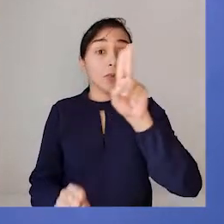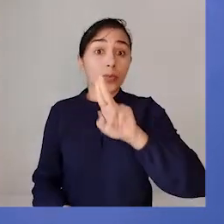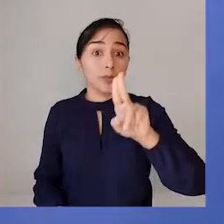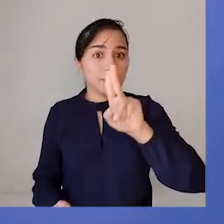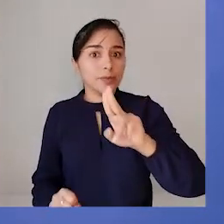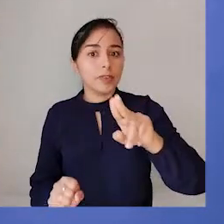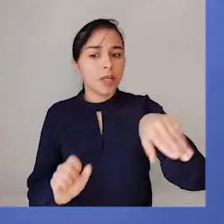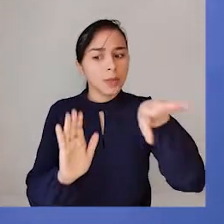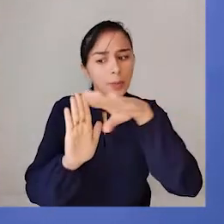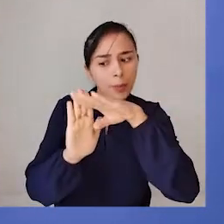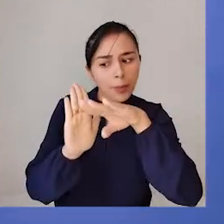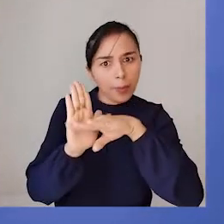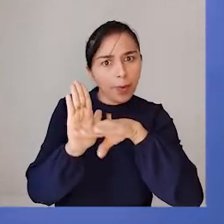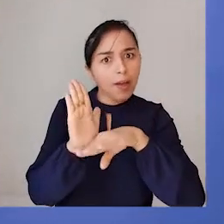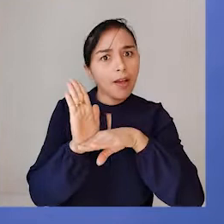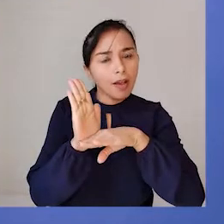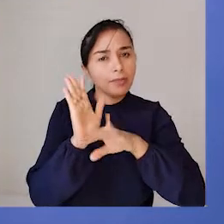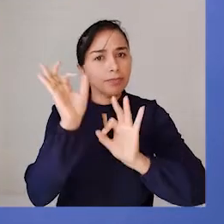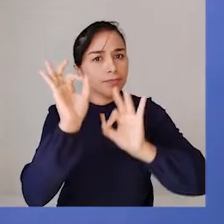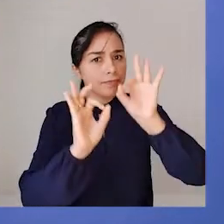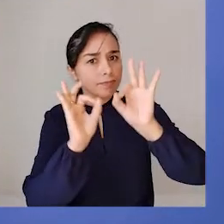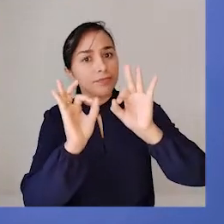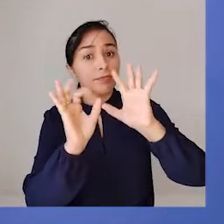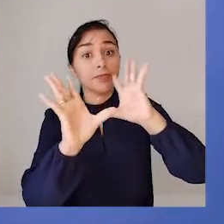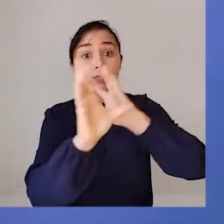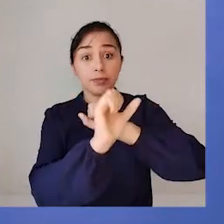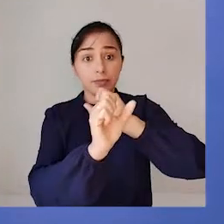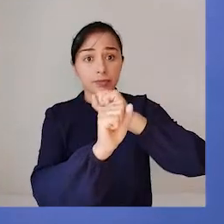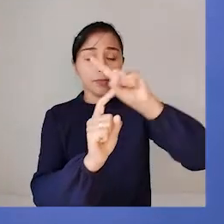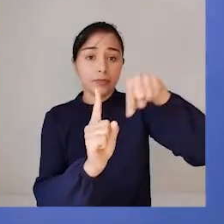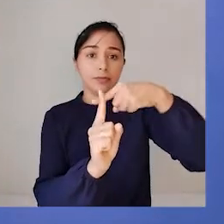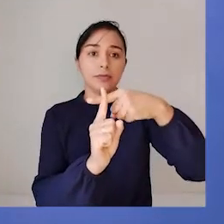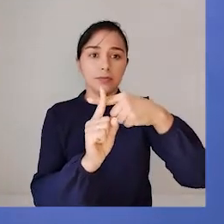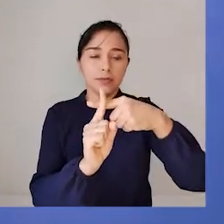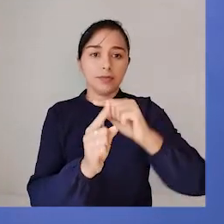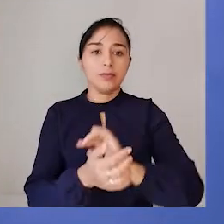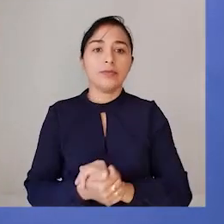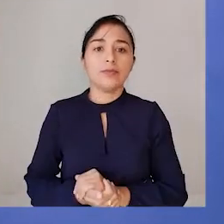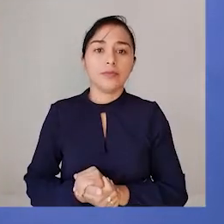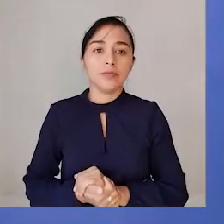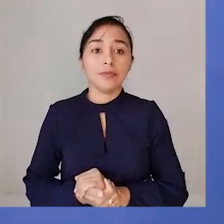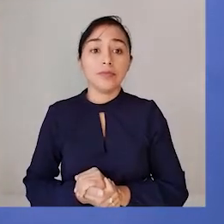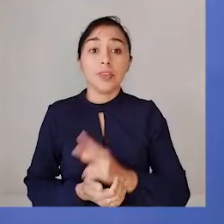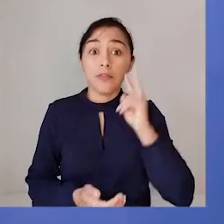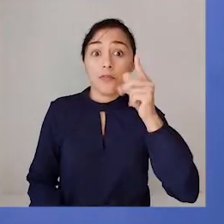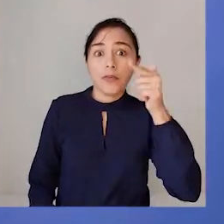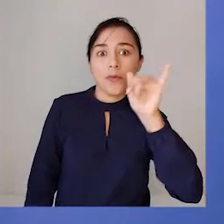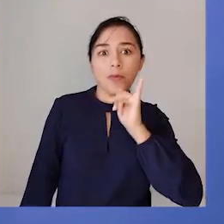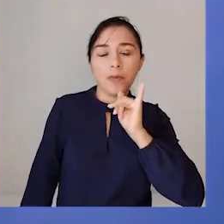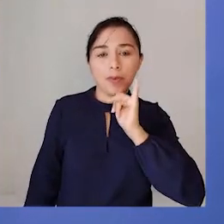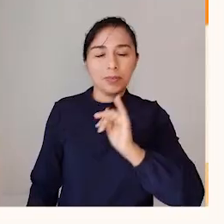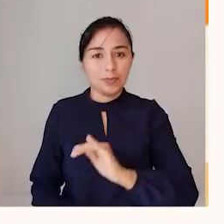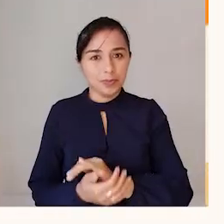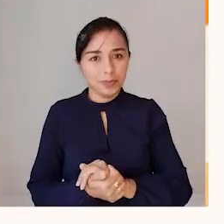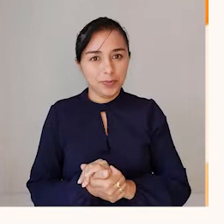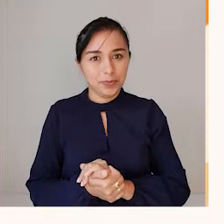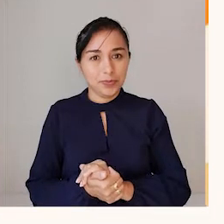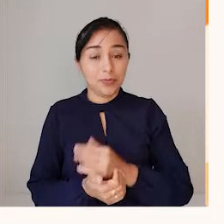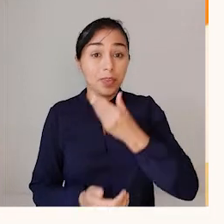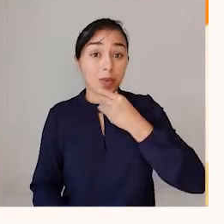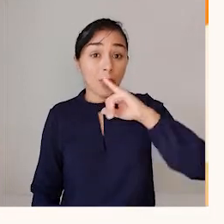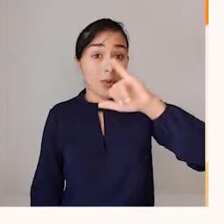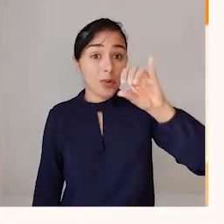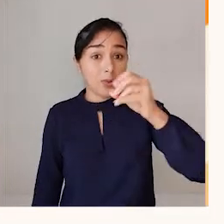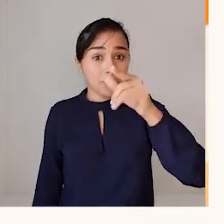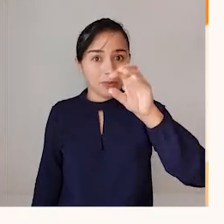de uma conta de somar, de uma adição. Vamos para mais um exemplo? João